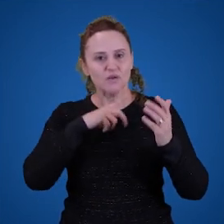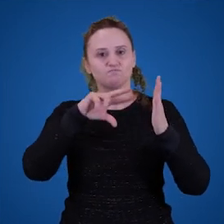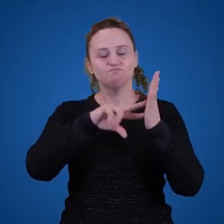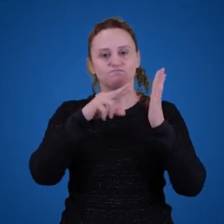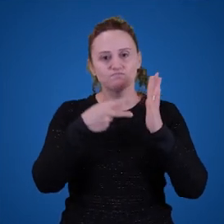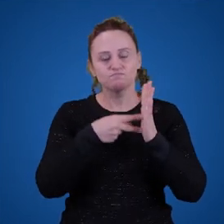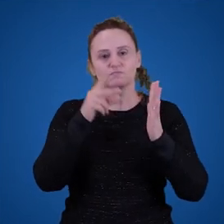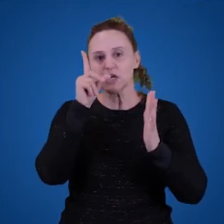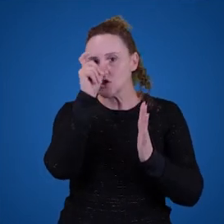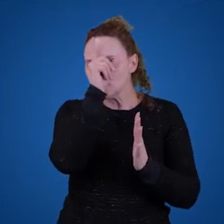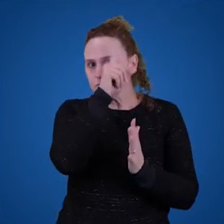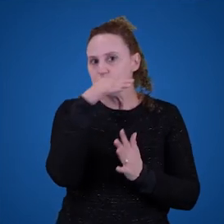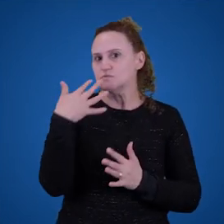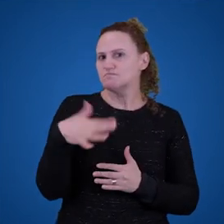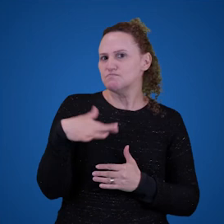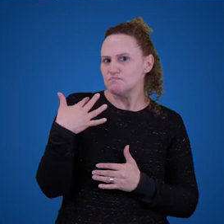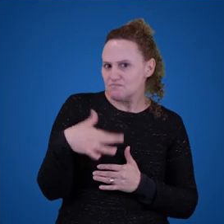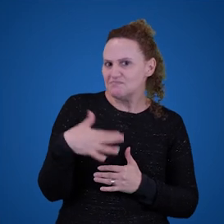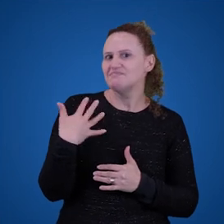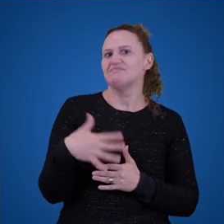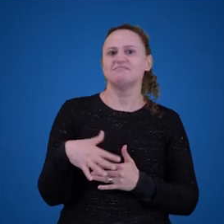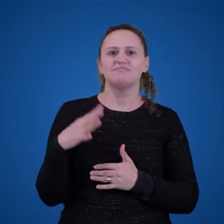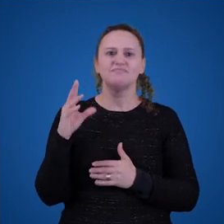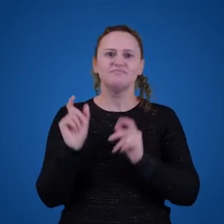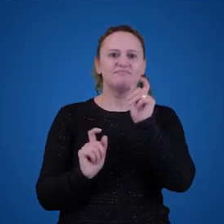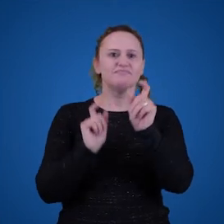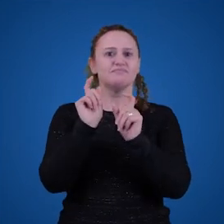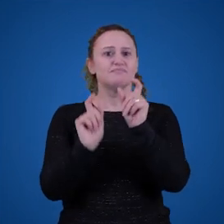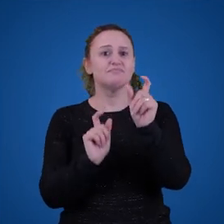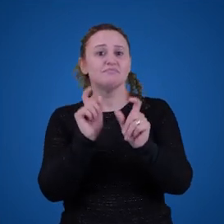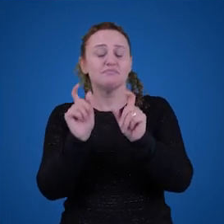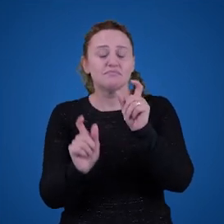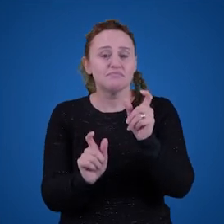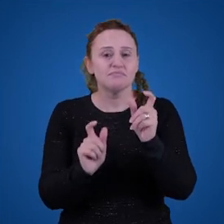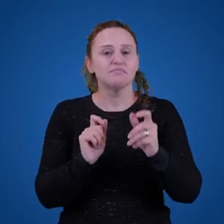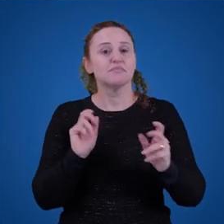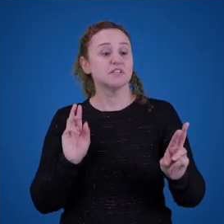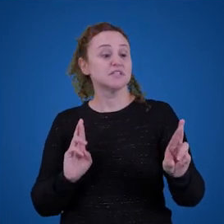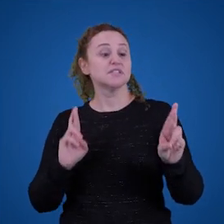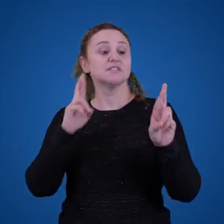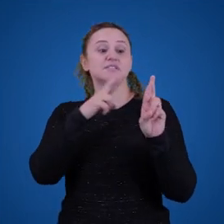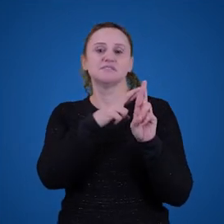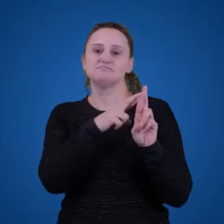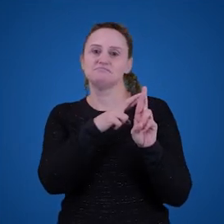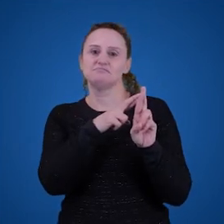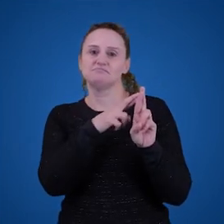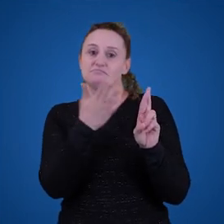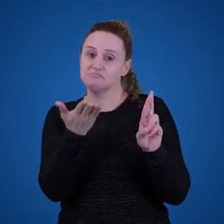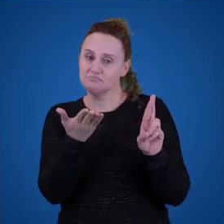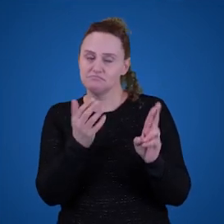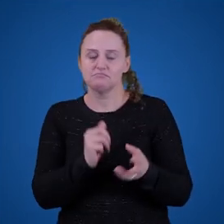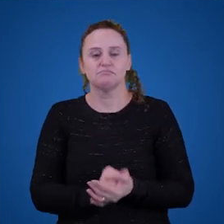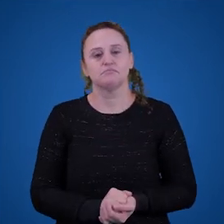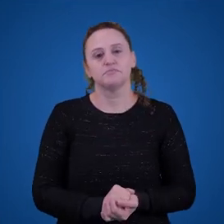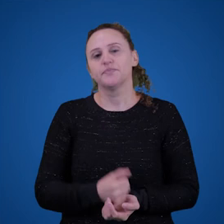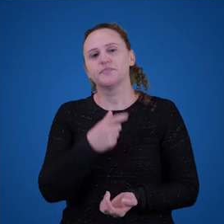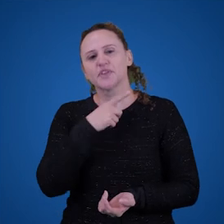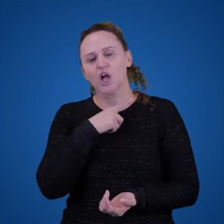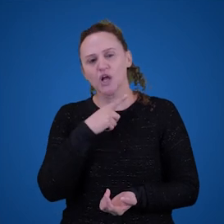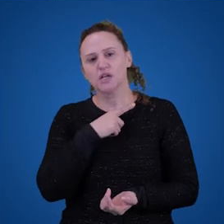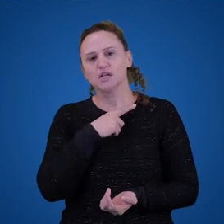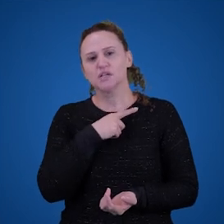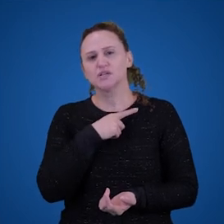referem, se referem, né? Supondo que referem. Então, esses são os nossos dois principais problemas, o problema